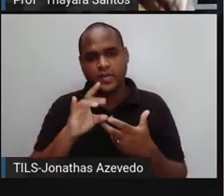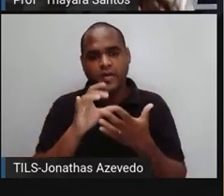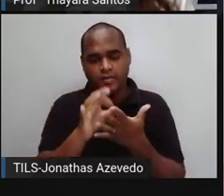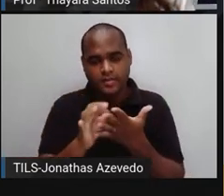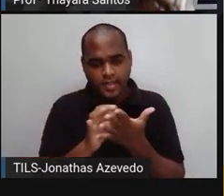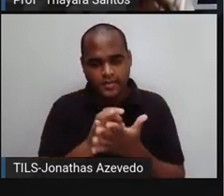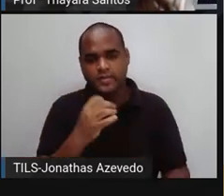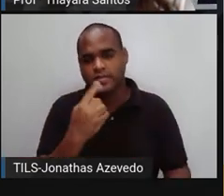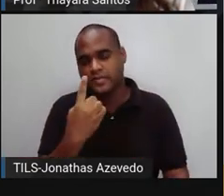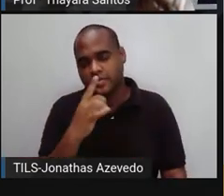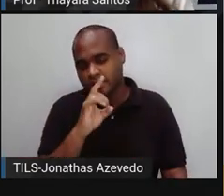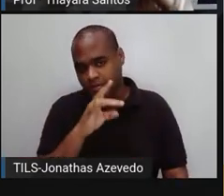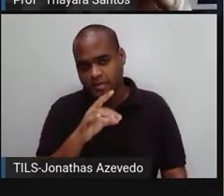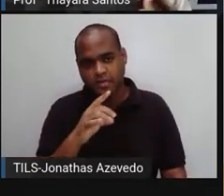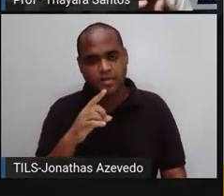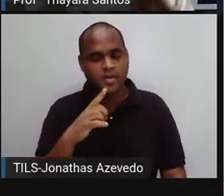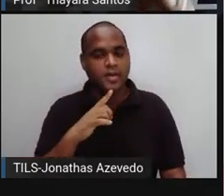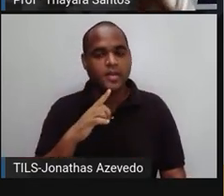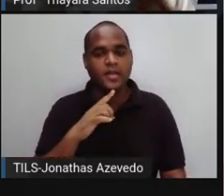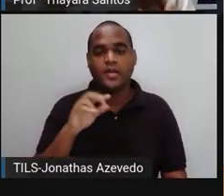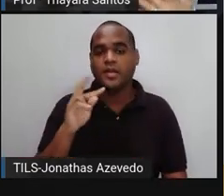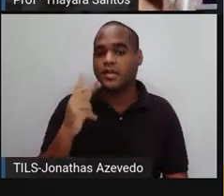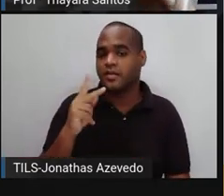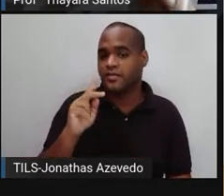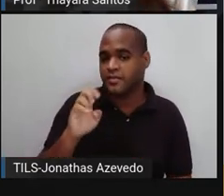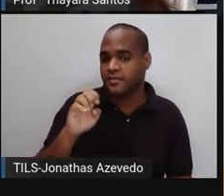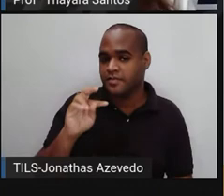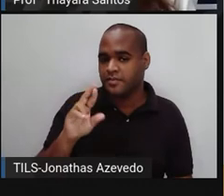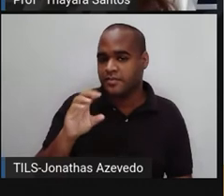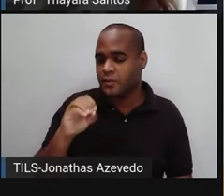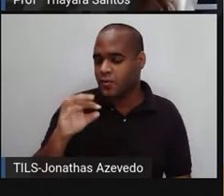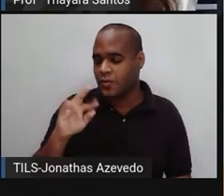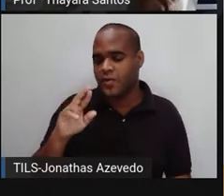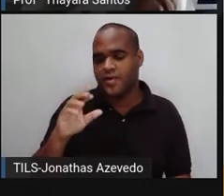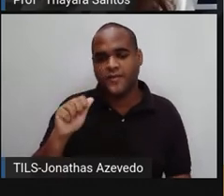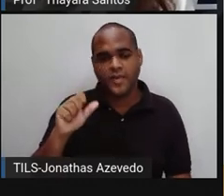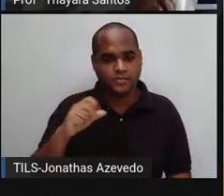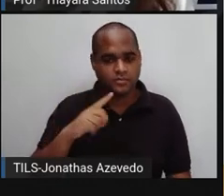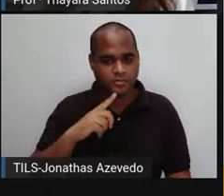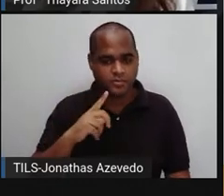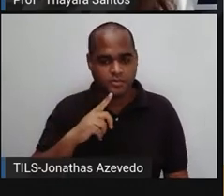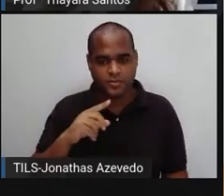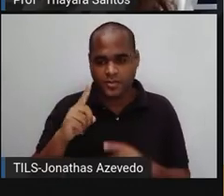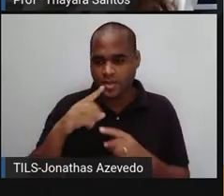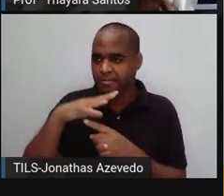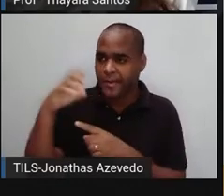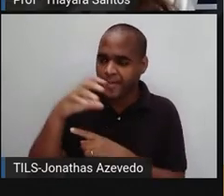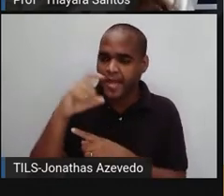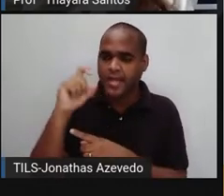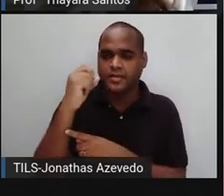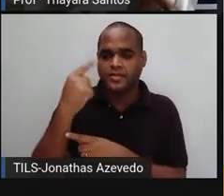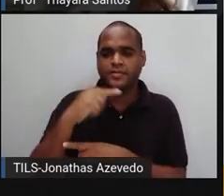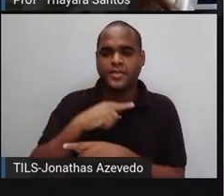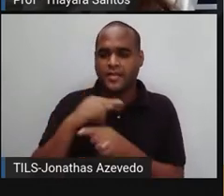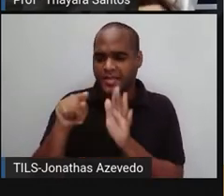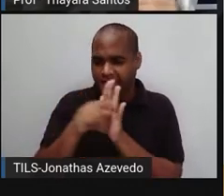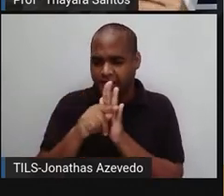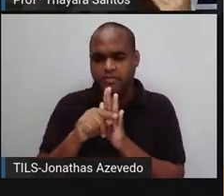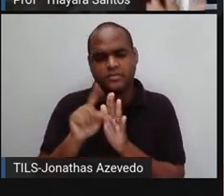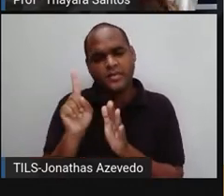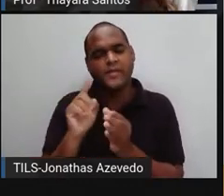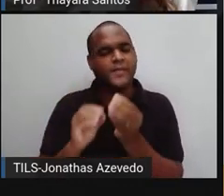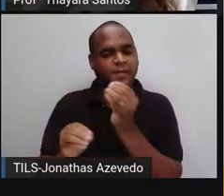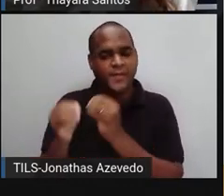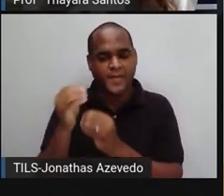E essas bactérias, elas são heterótrofas. Elas não fazem fotossíntese, não produzem seu próprio alimento. Se alimentam de